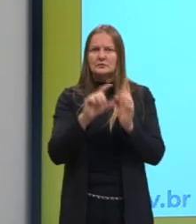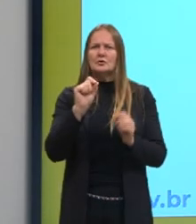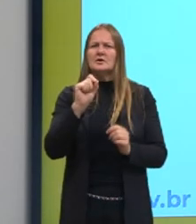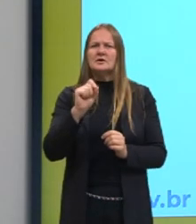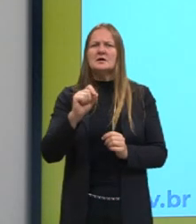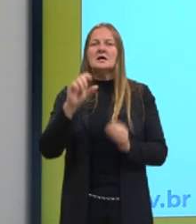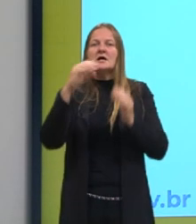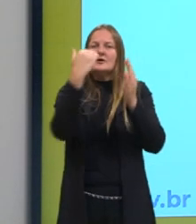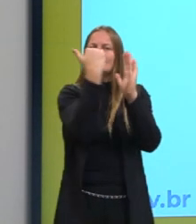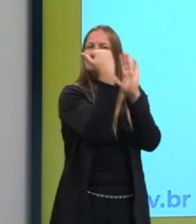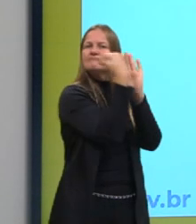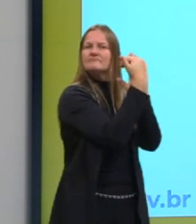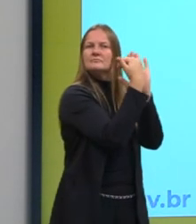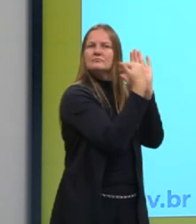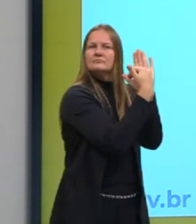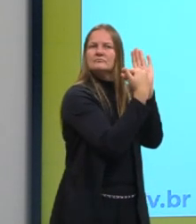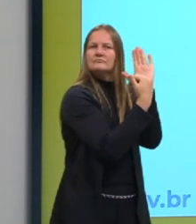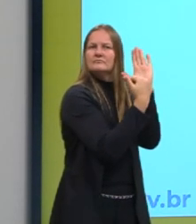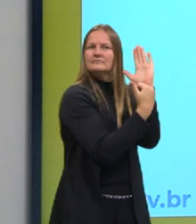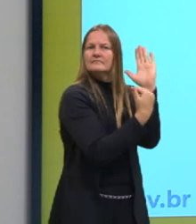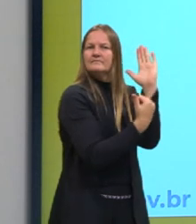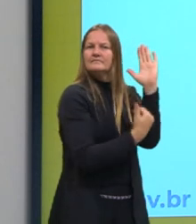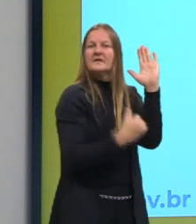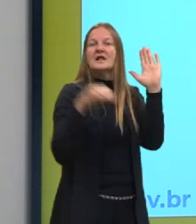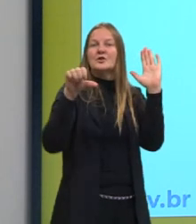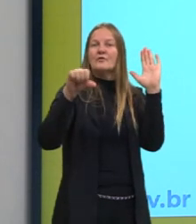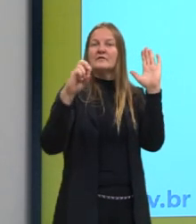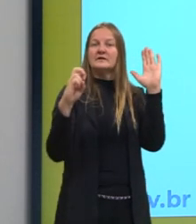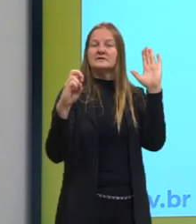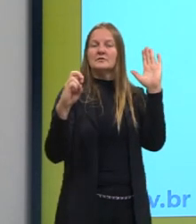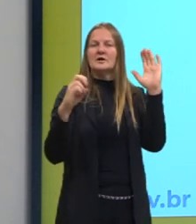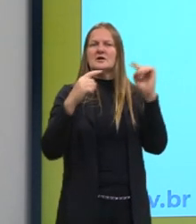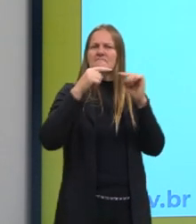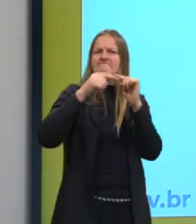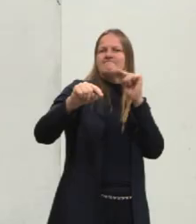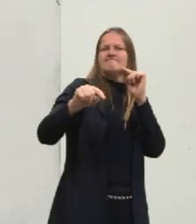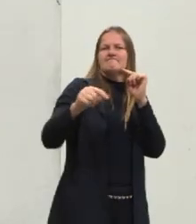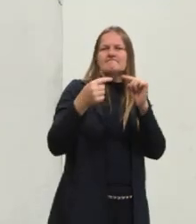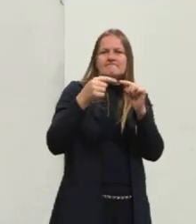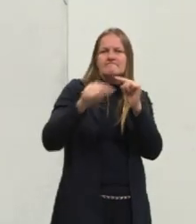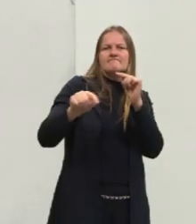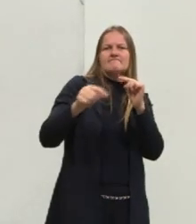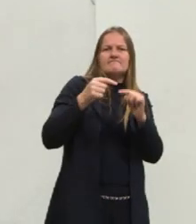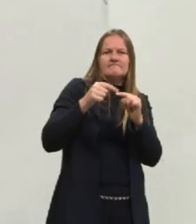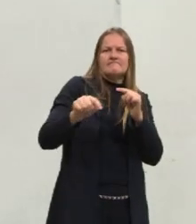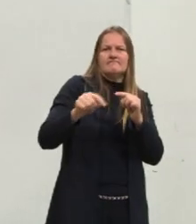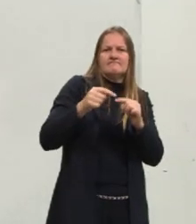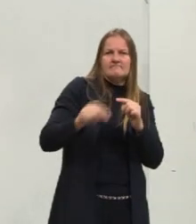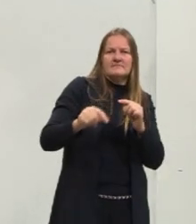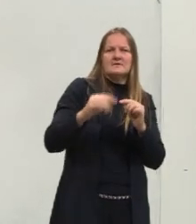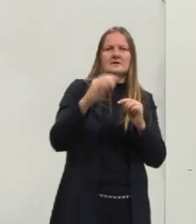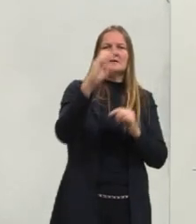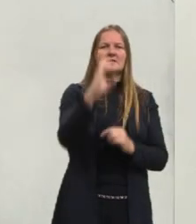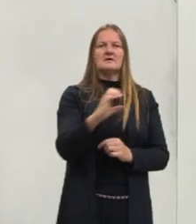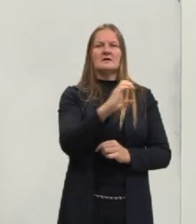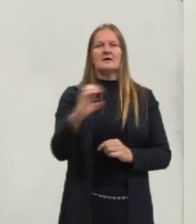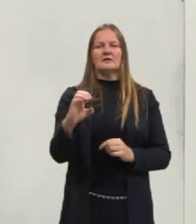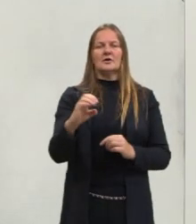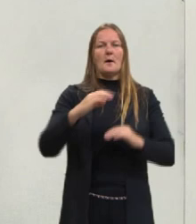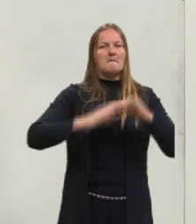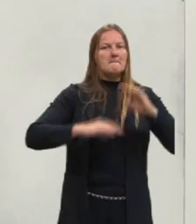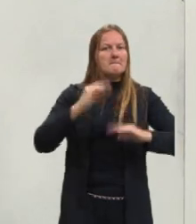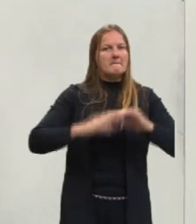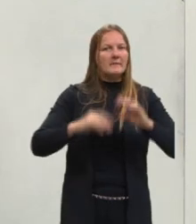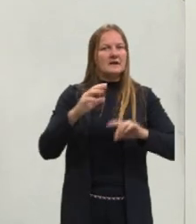tópicos, pontos, em que ele discordava da igreja católica, tanto nas suas práticas,